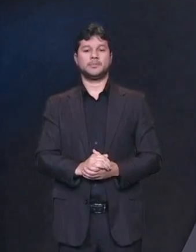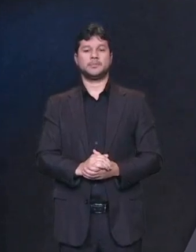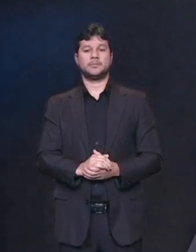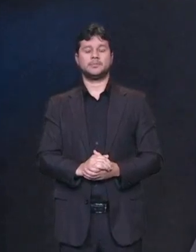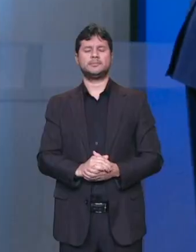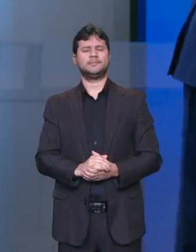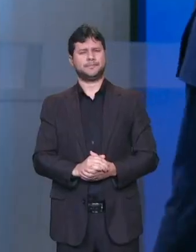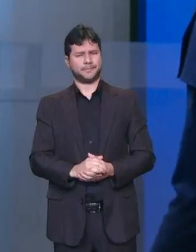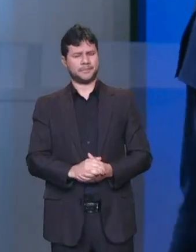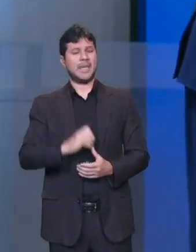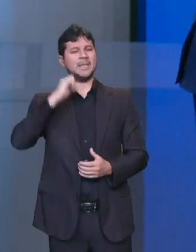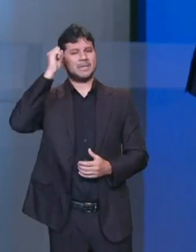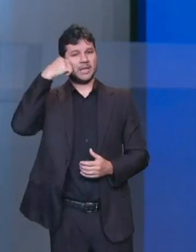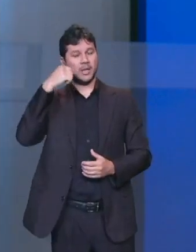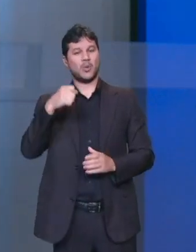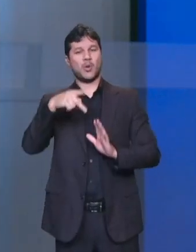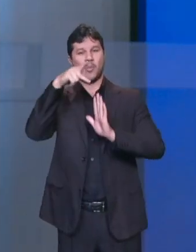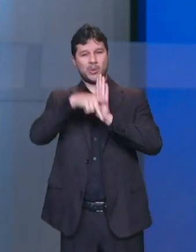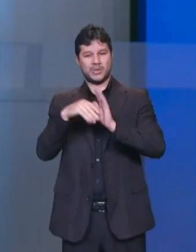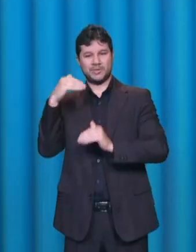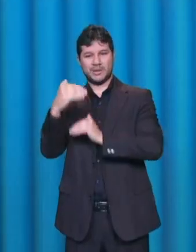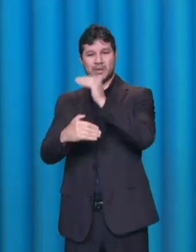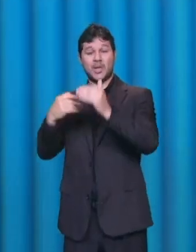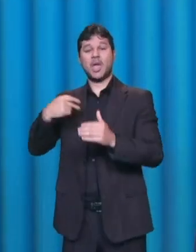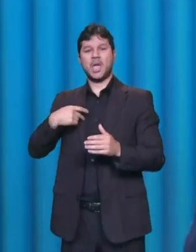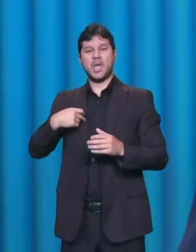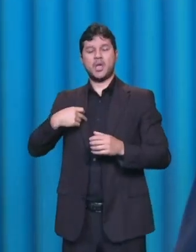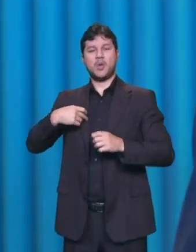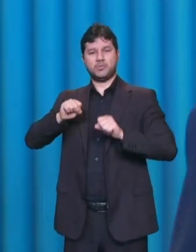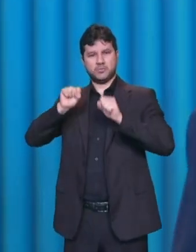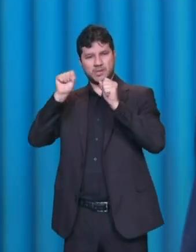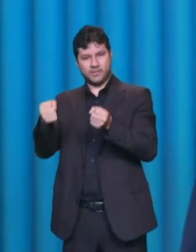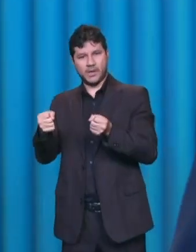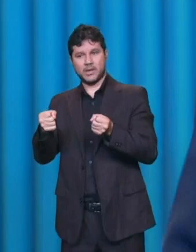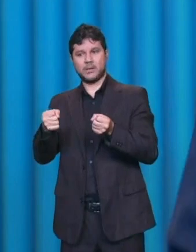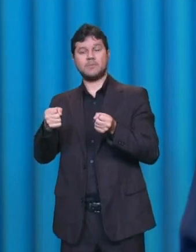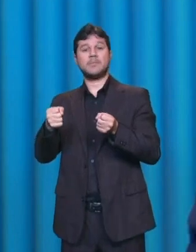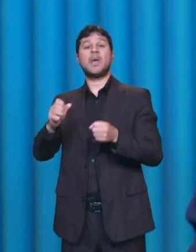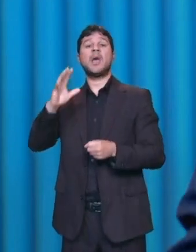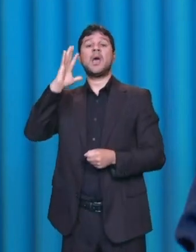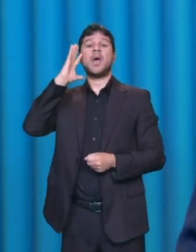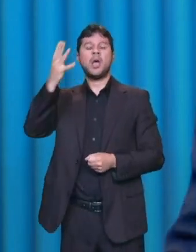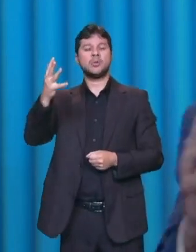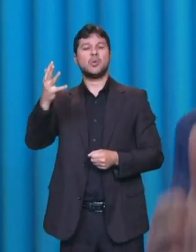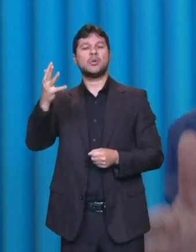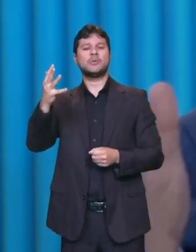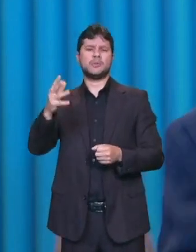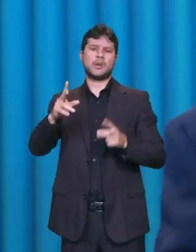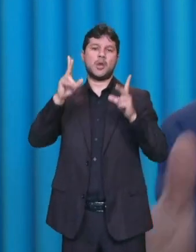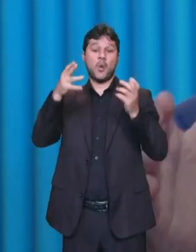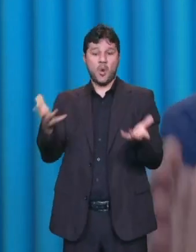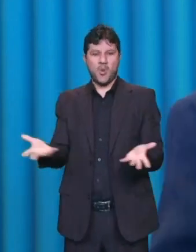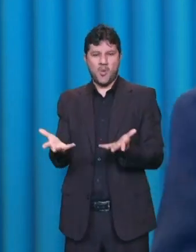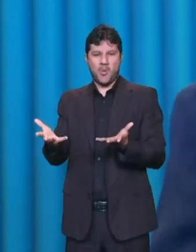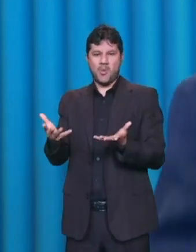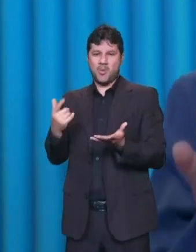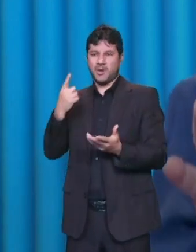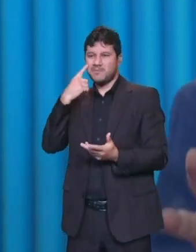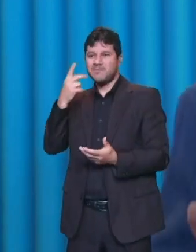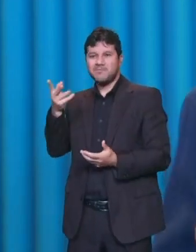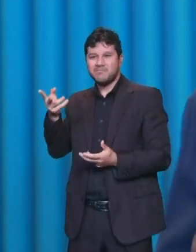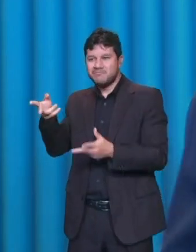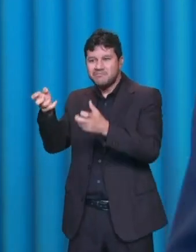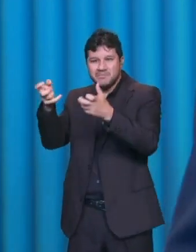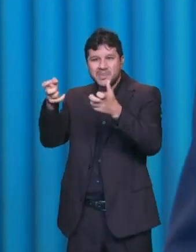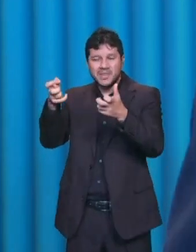Senadora, o Projeto Nacional de Desenvolvimento que eu advogo resolve as questões assim como elas estão hoje se apresentando